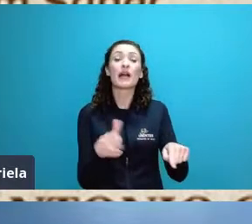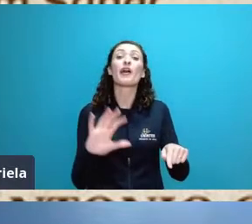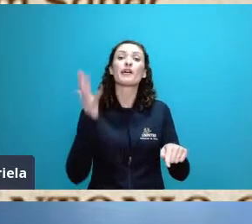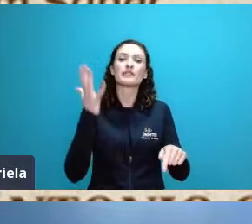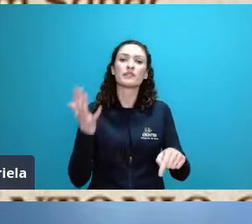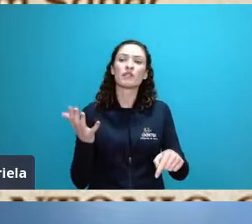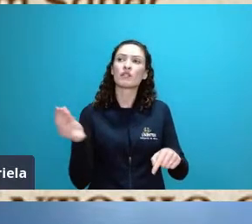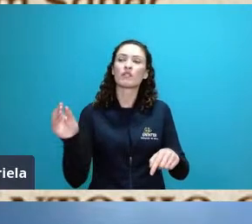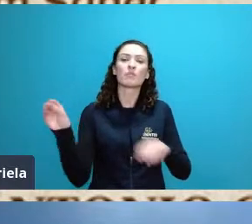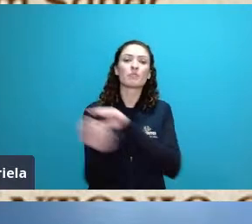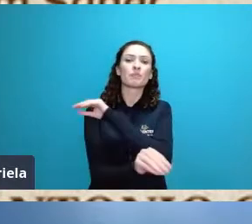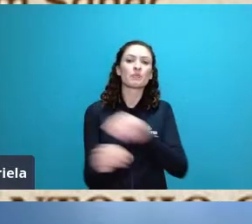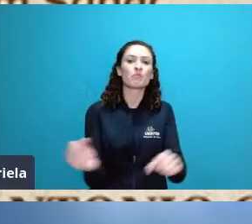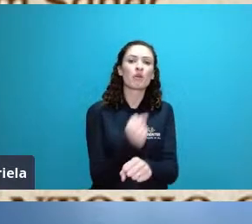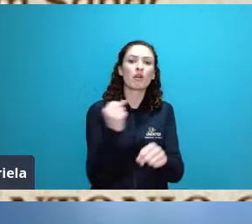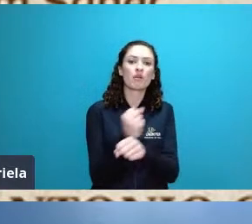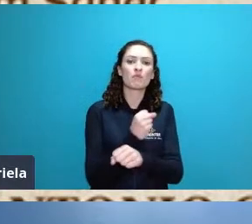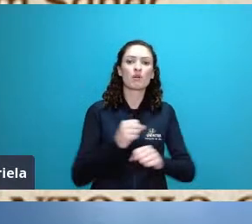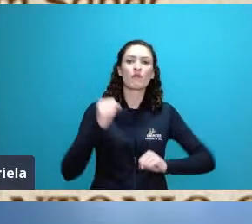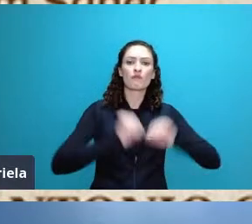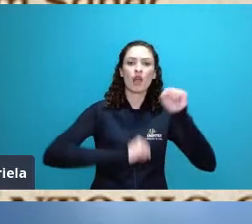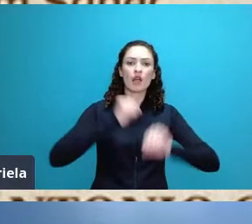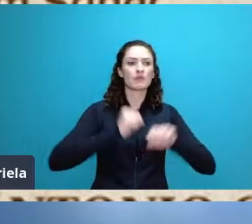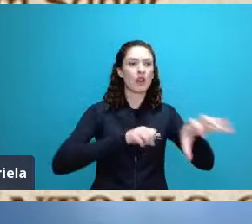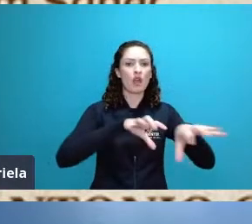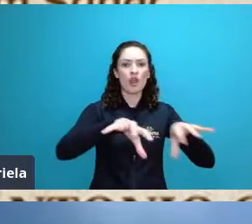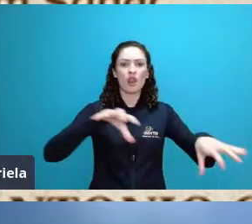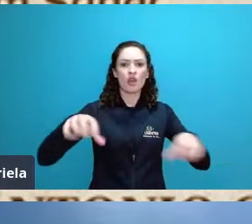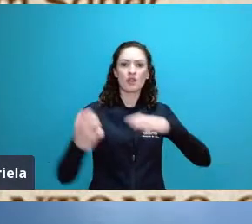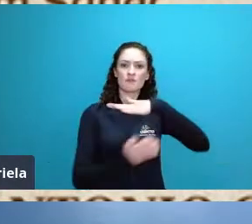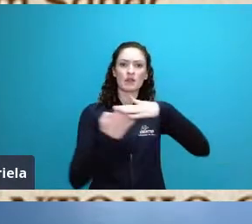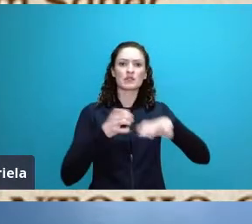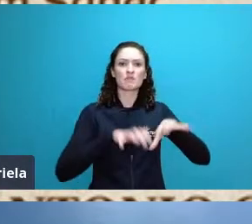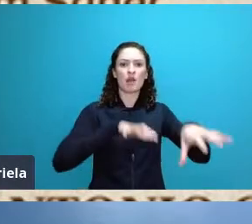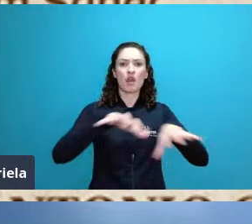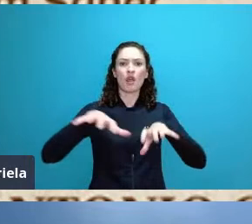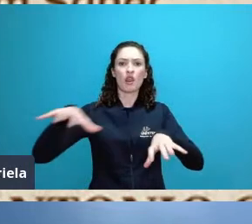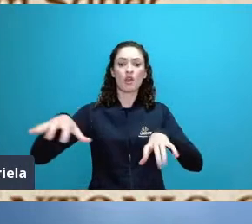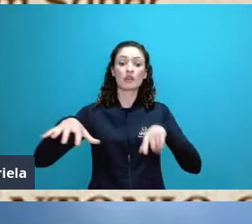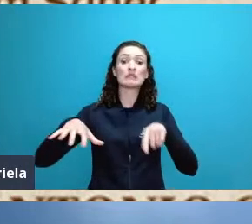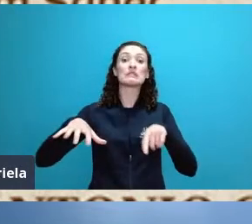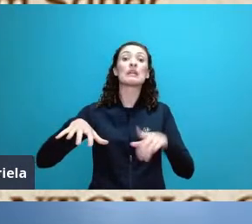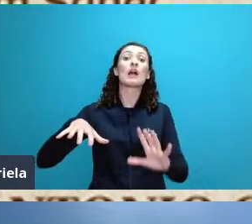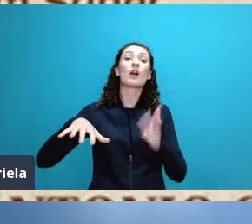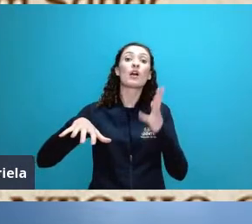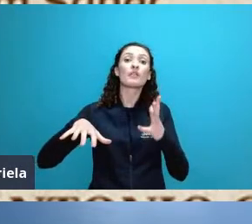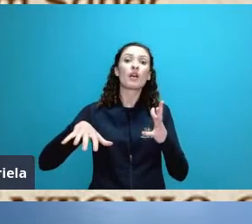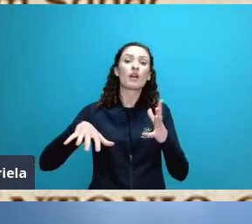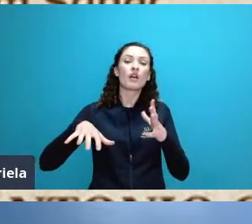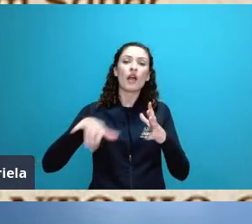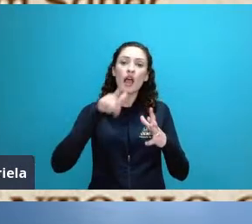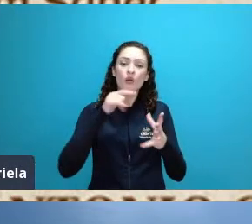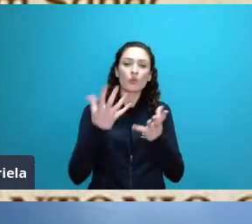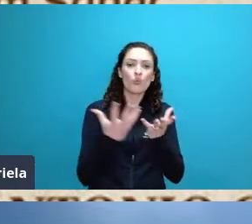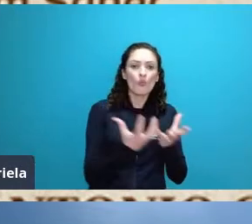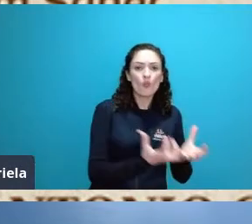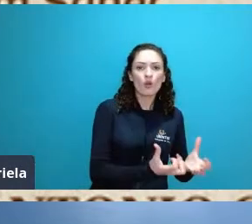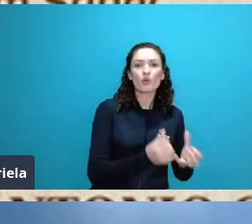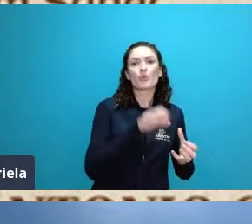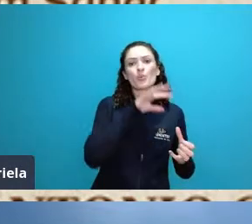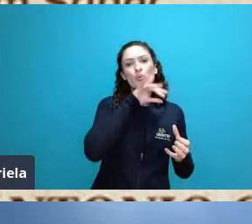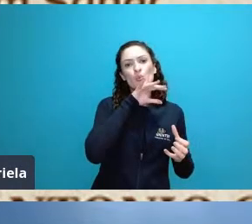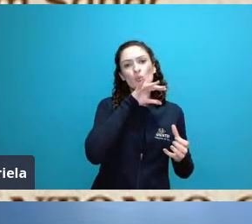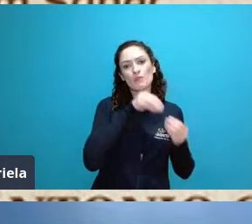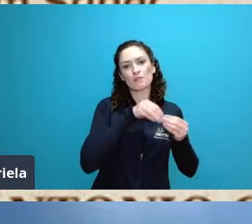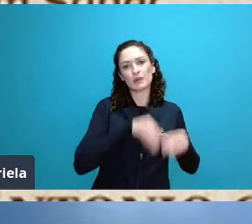gradual da qualidade da água ou então você implementa uma impermeabilização excessiva associada a